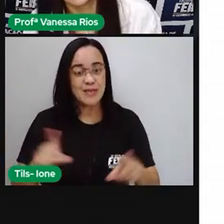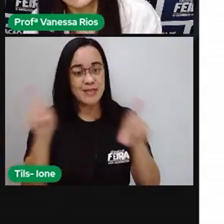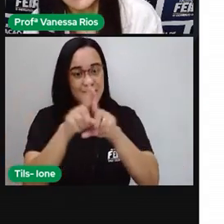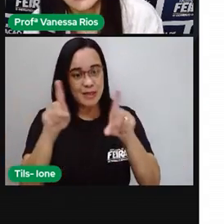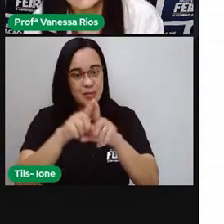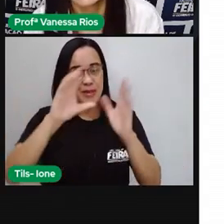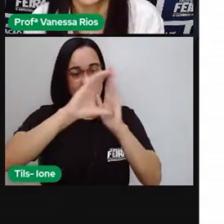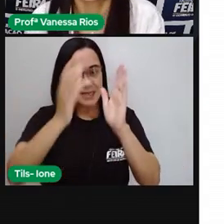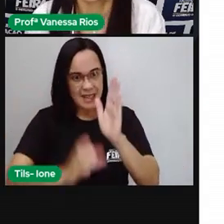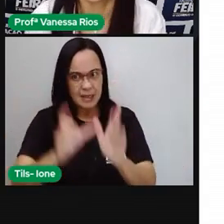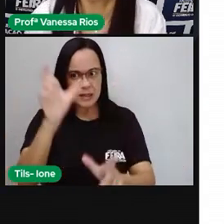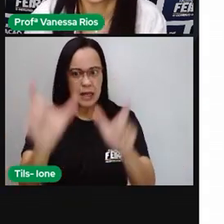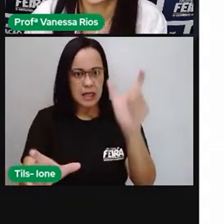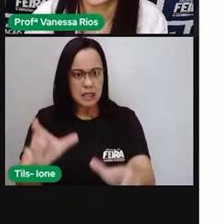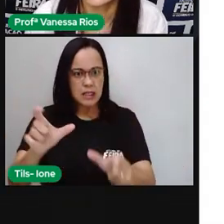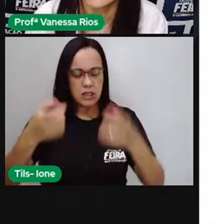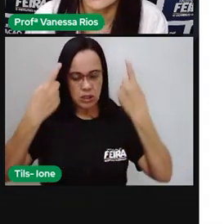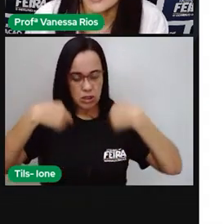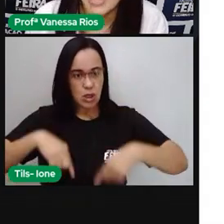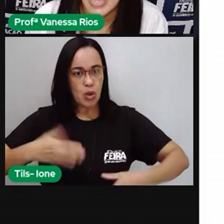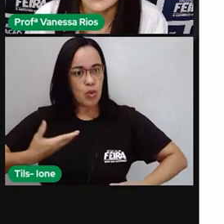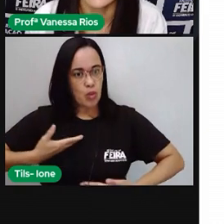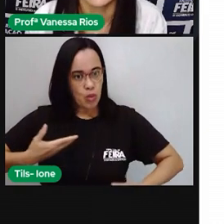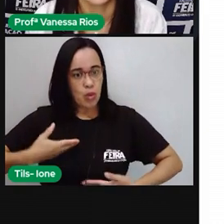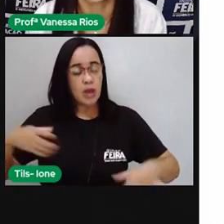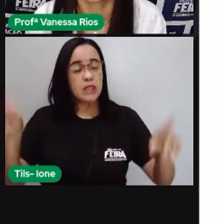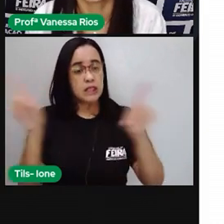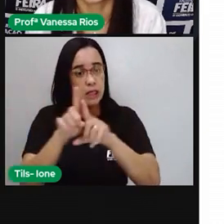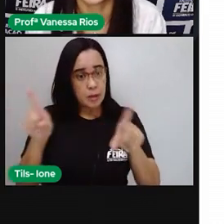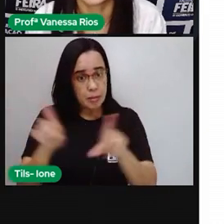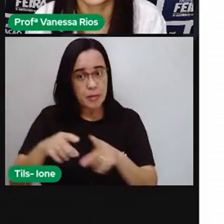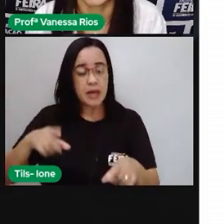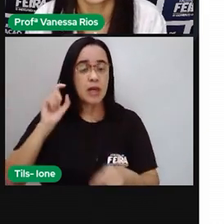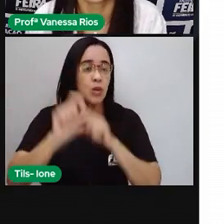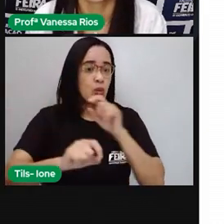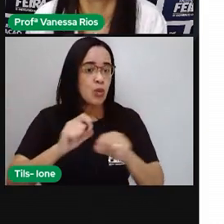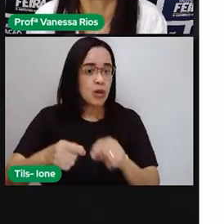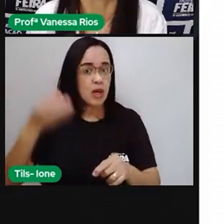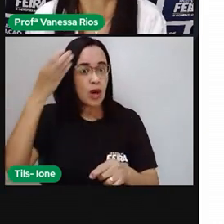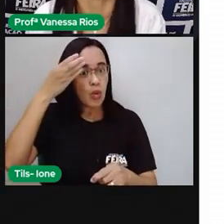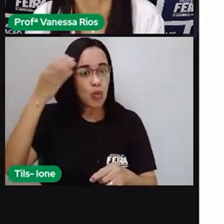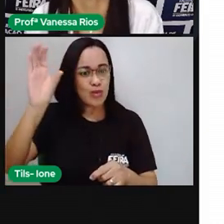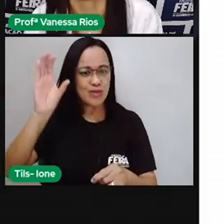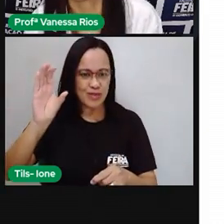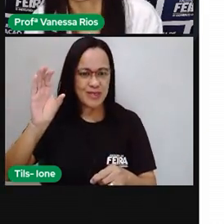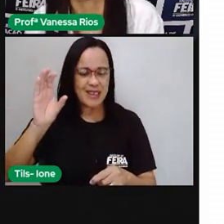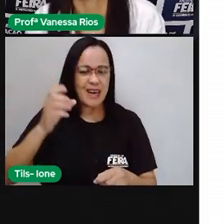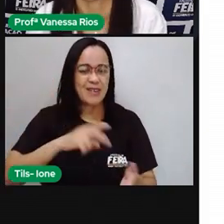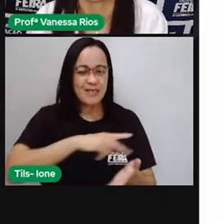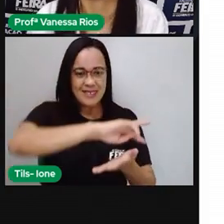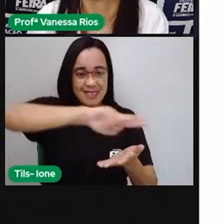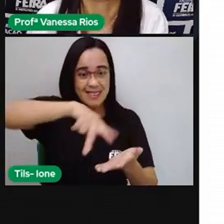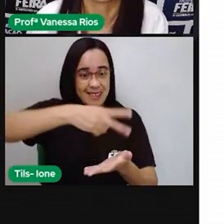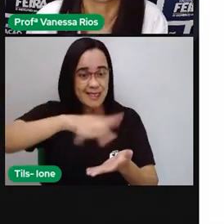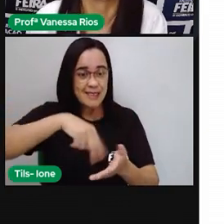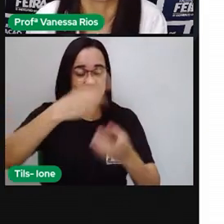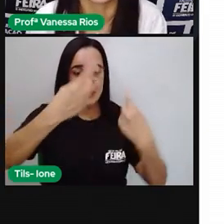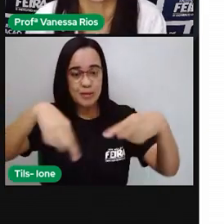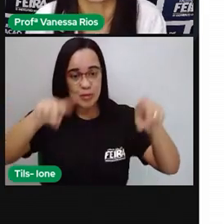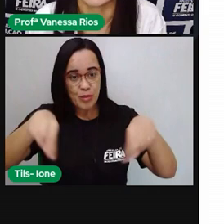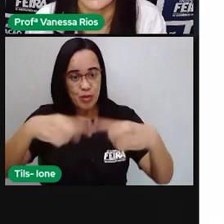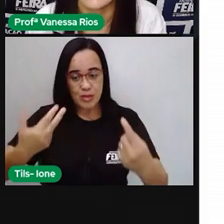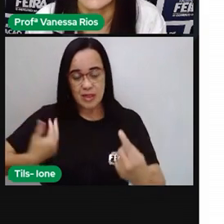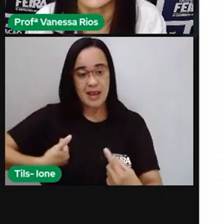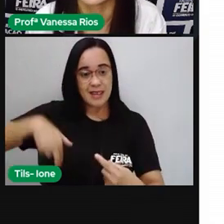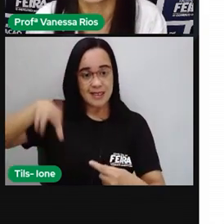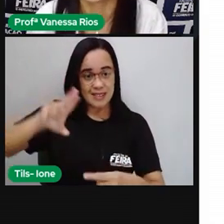físicas, as características culturais, né? As contribuições com as danças, com as músicas, com a religião, com